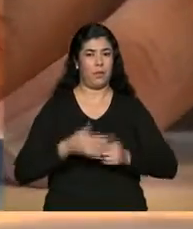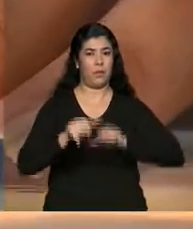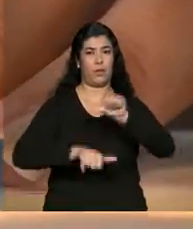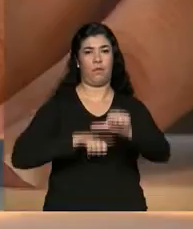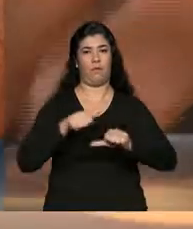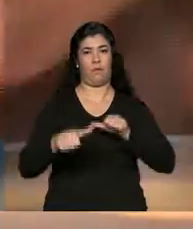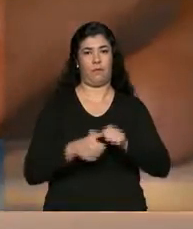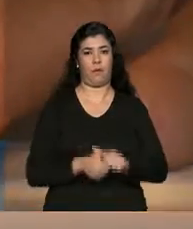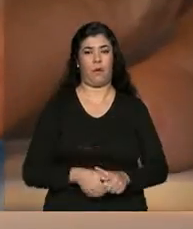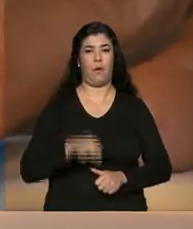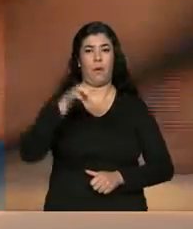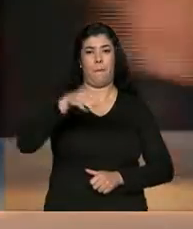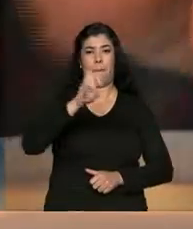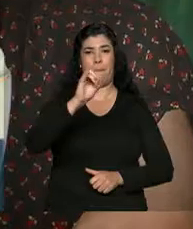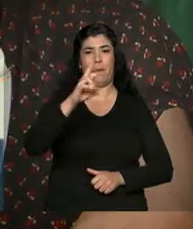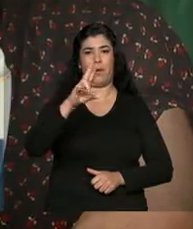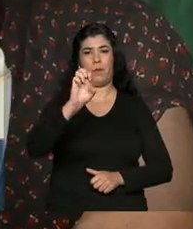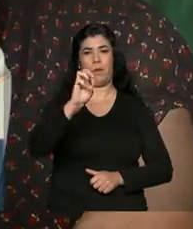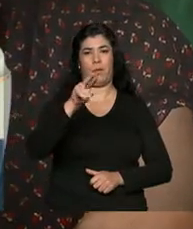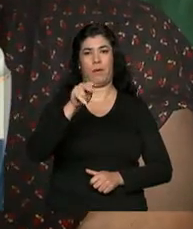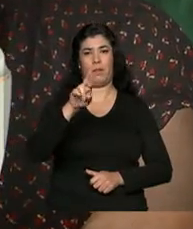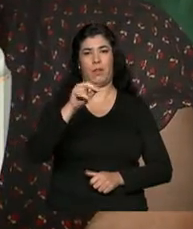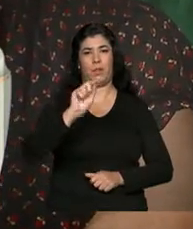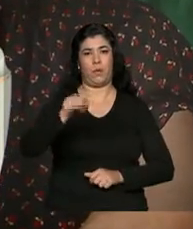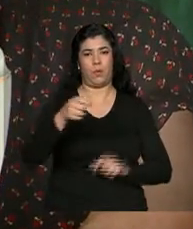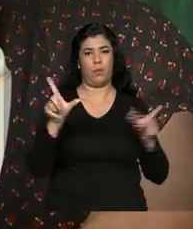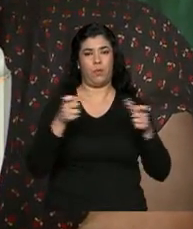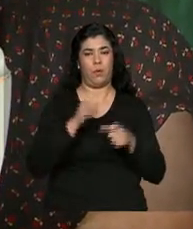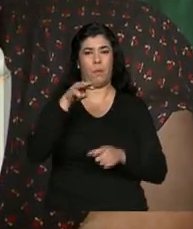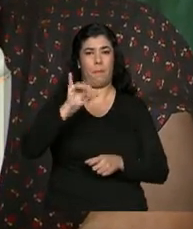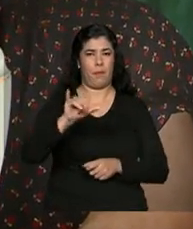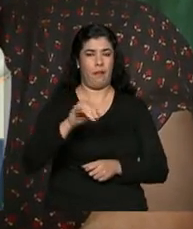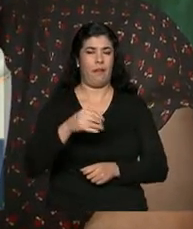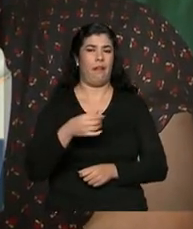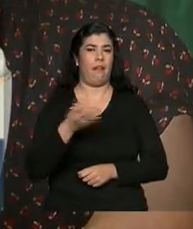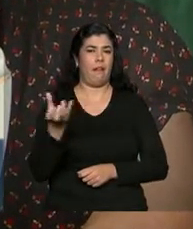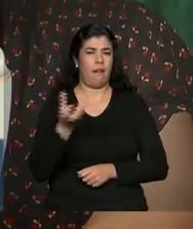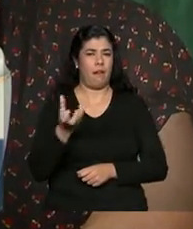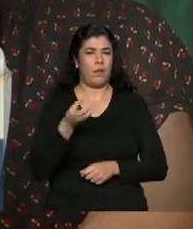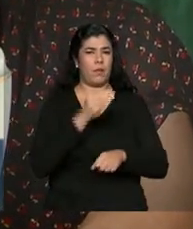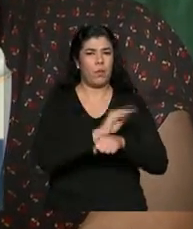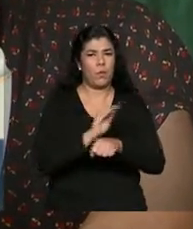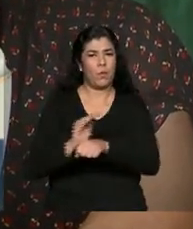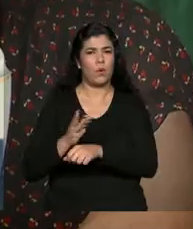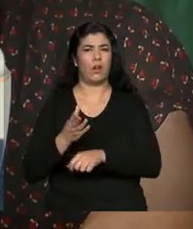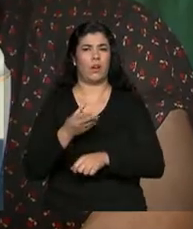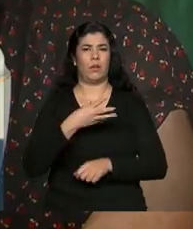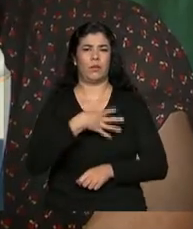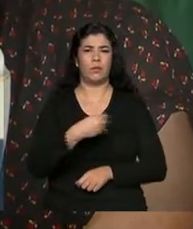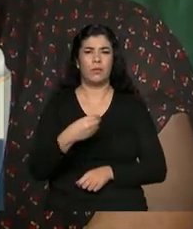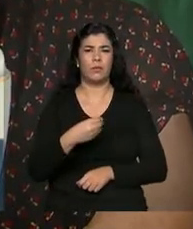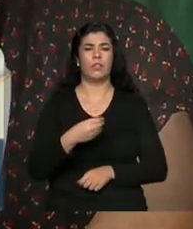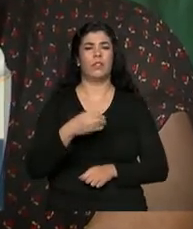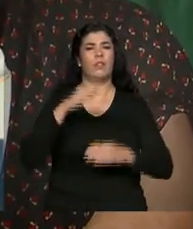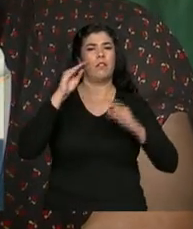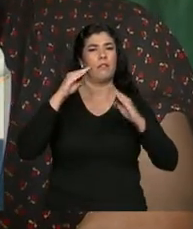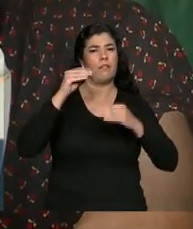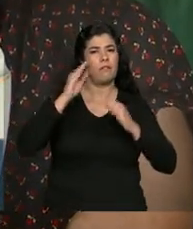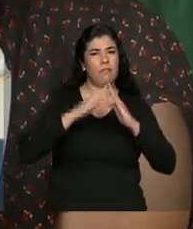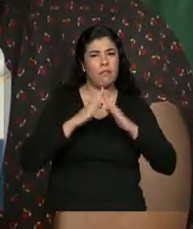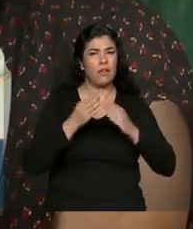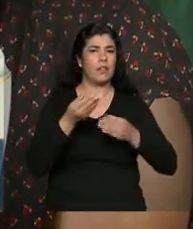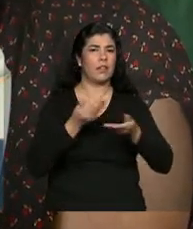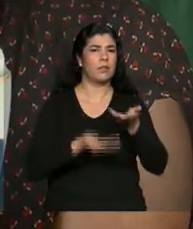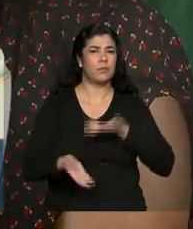microempreendedora individual. Eu queria cuidar dos meus cílios, né? Cuidar da casa, poder ficar com meus cílios, né?